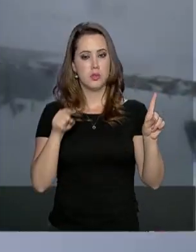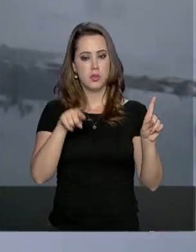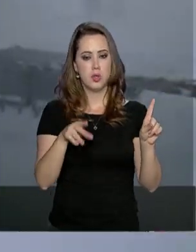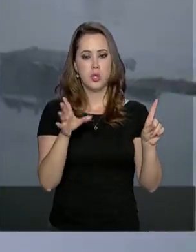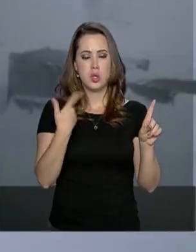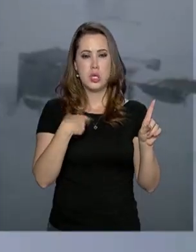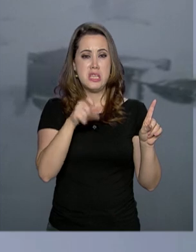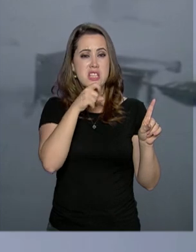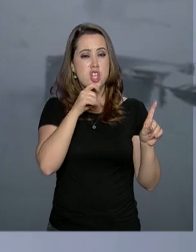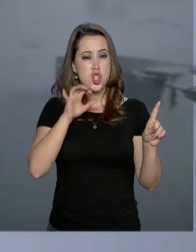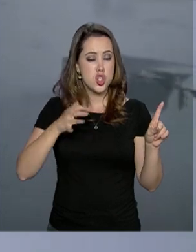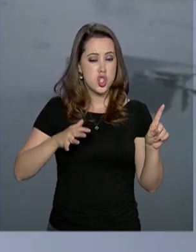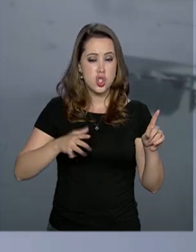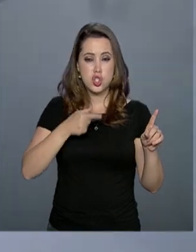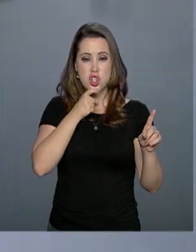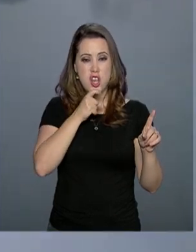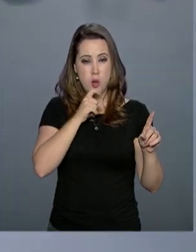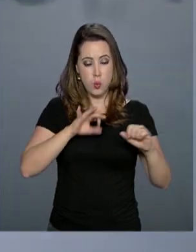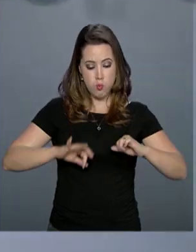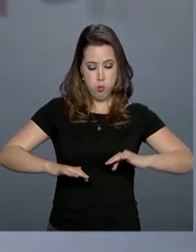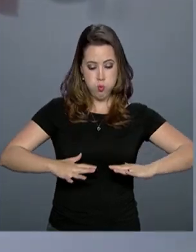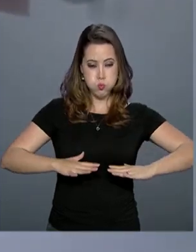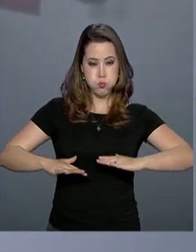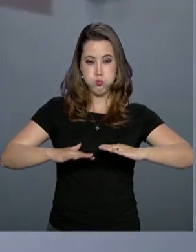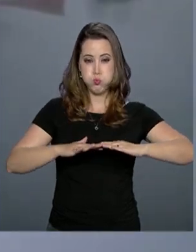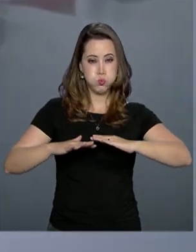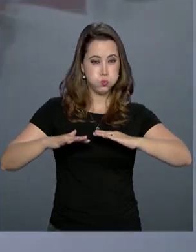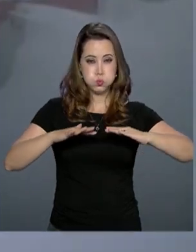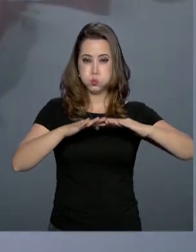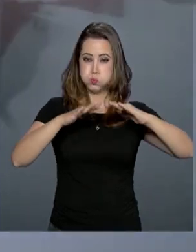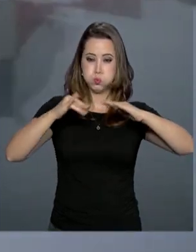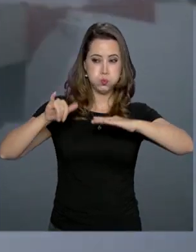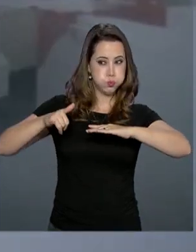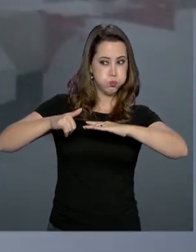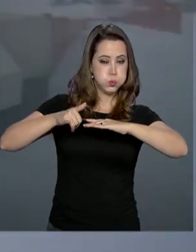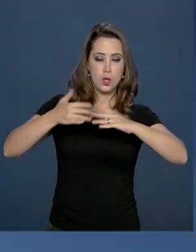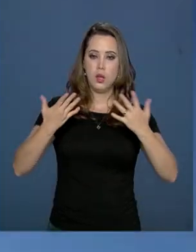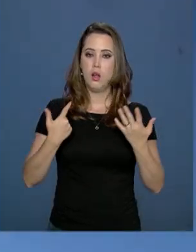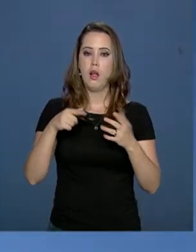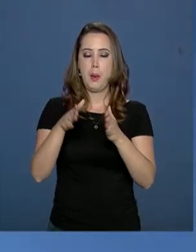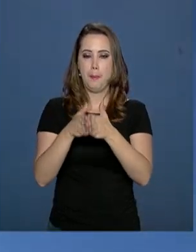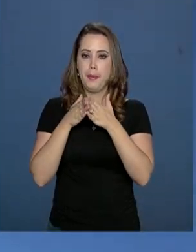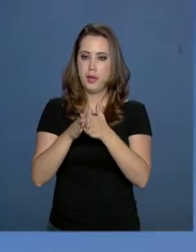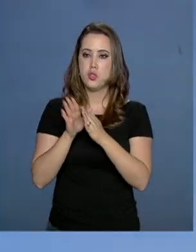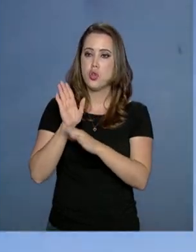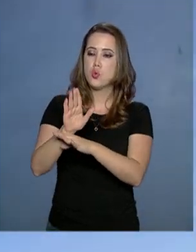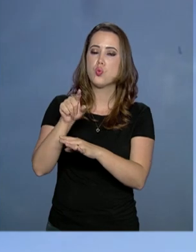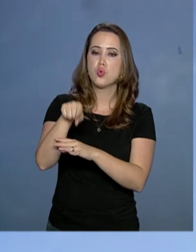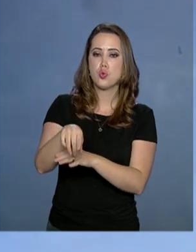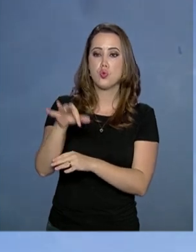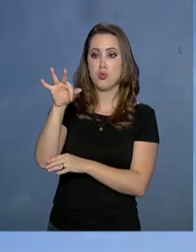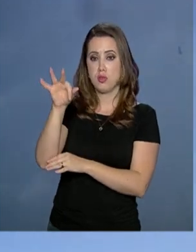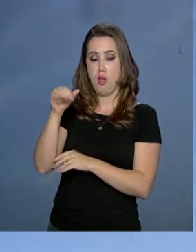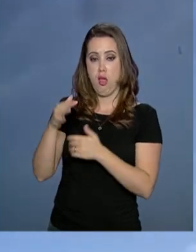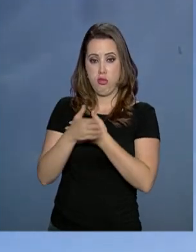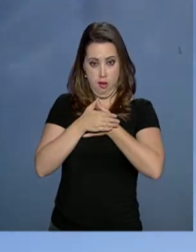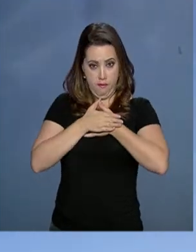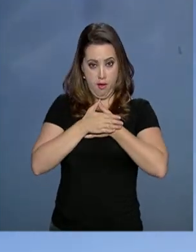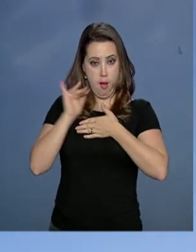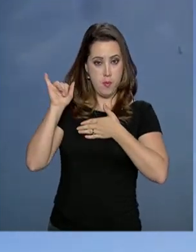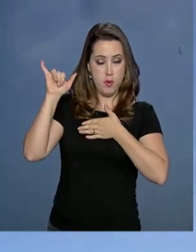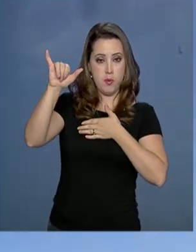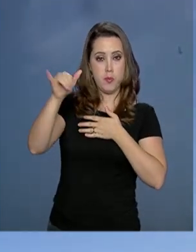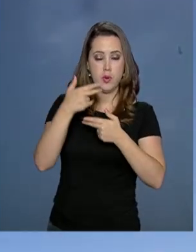formação de gelo nesse trajeto, aí a Força Aérea é acionada para levar esse mantimento ou então esse